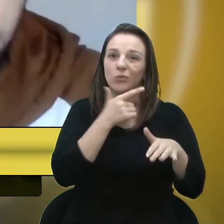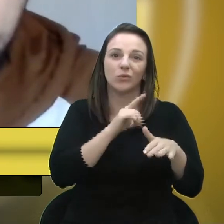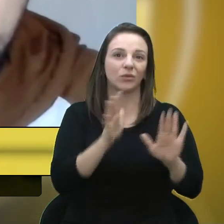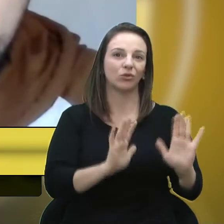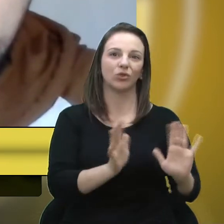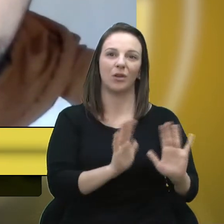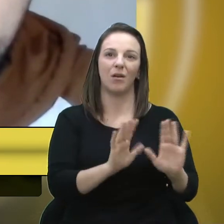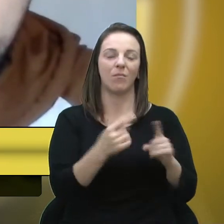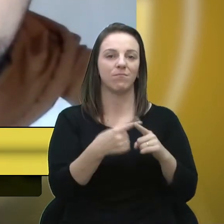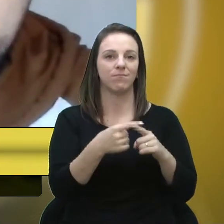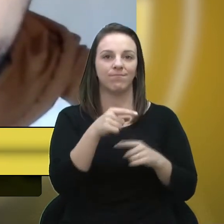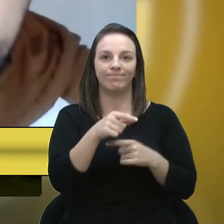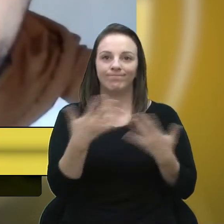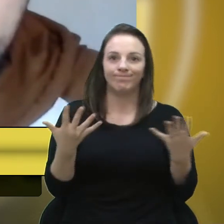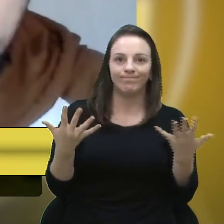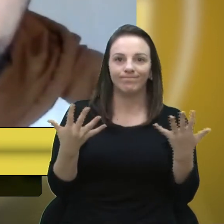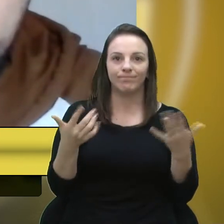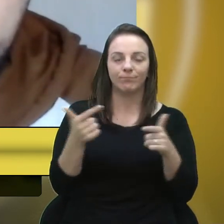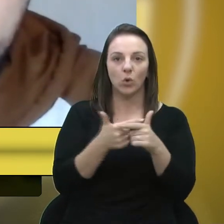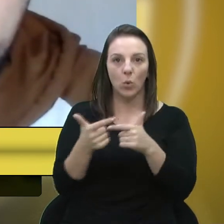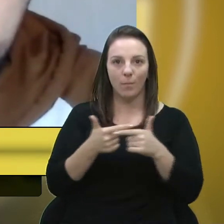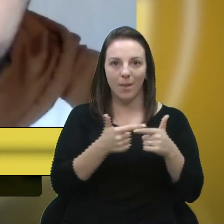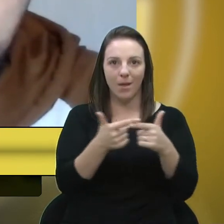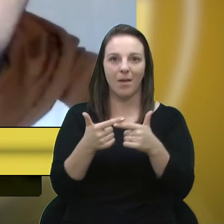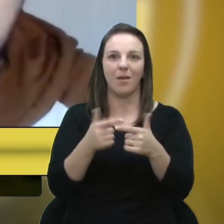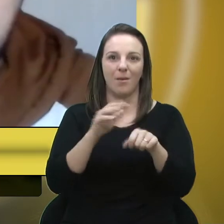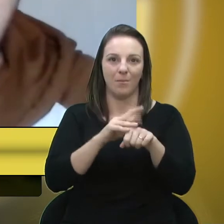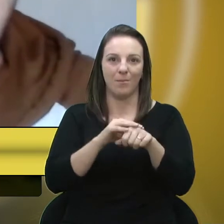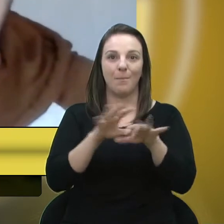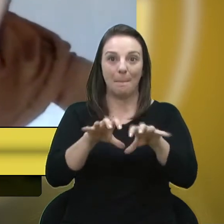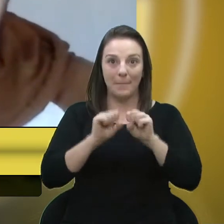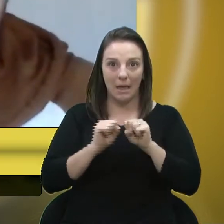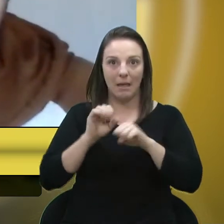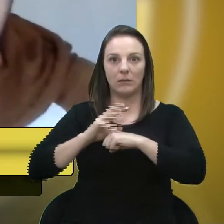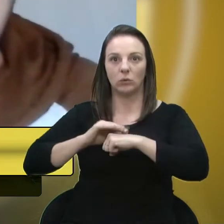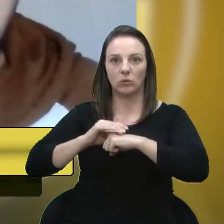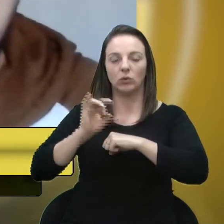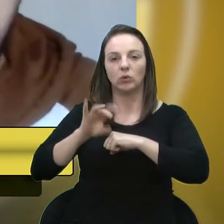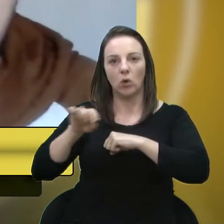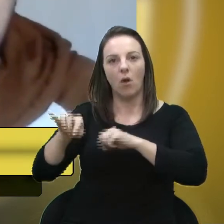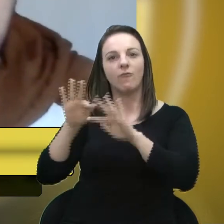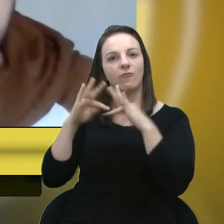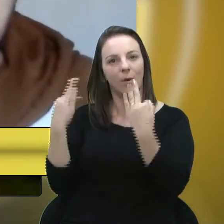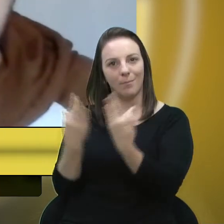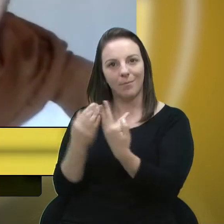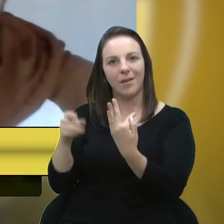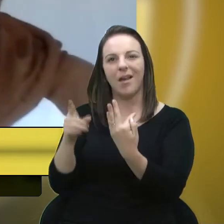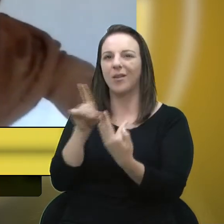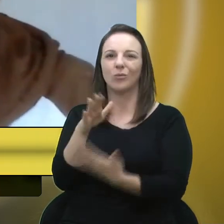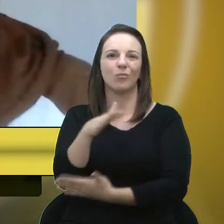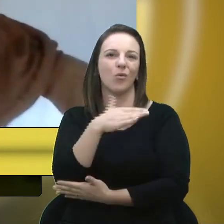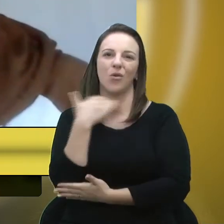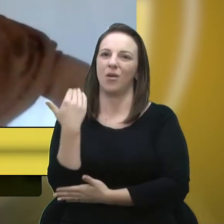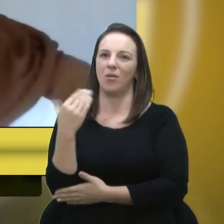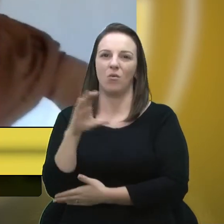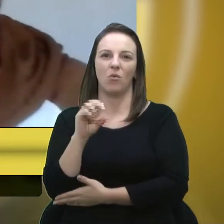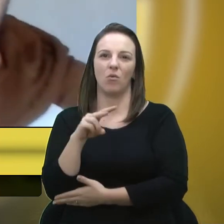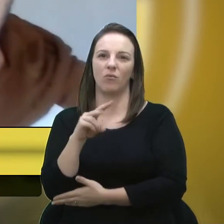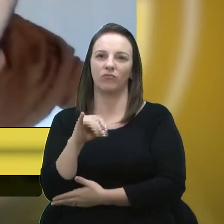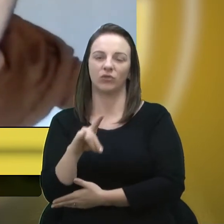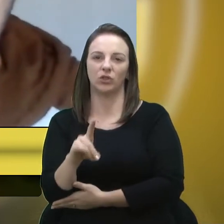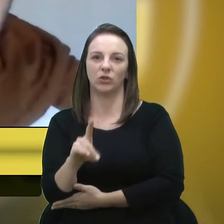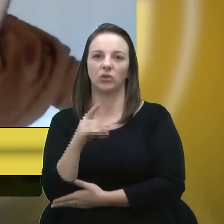pandêmica, enfim, uma situação muito difícil, somente a família. Ela não faleceu de Covid, ela já tinha